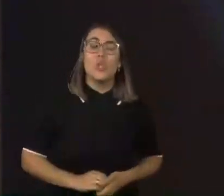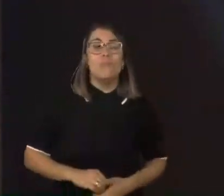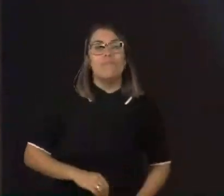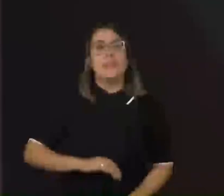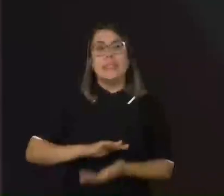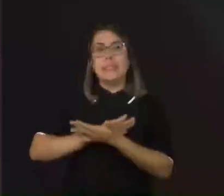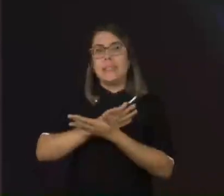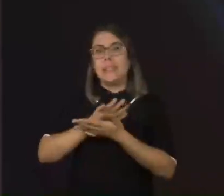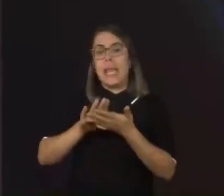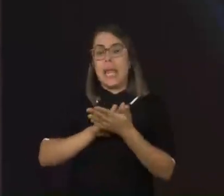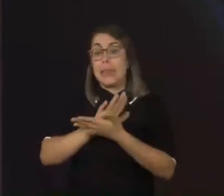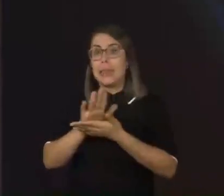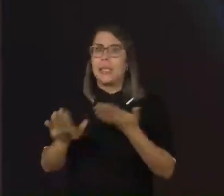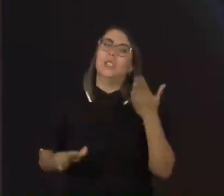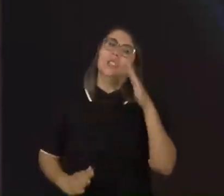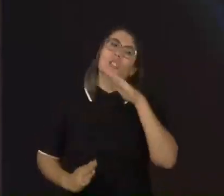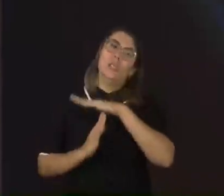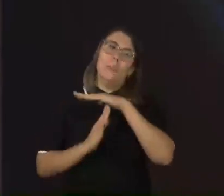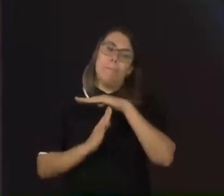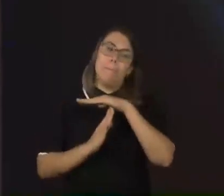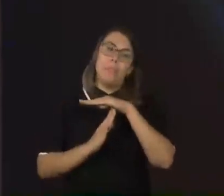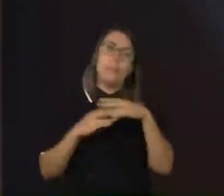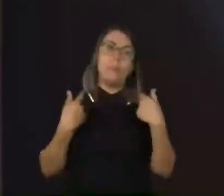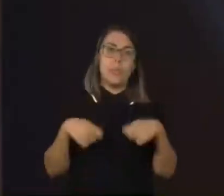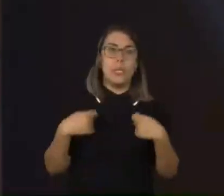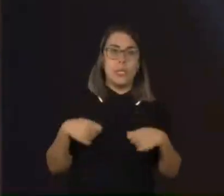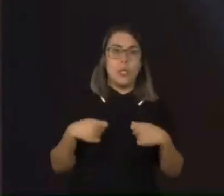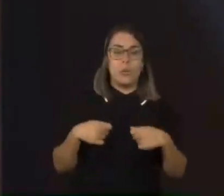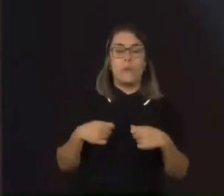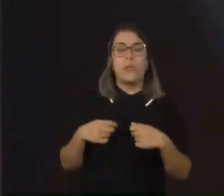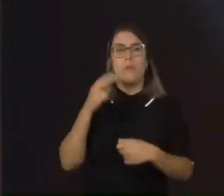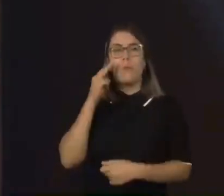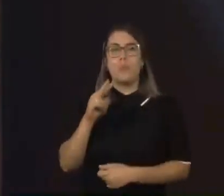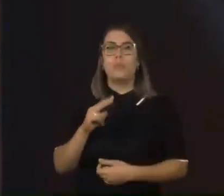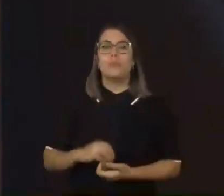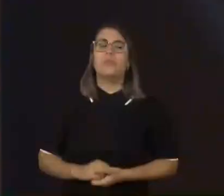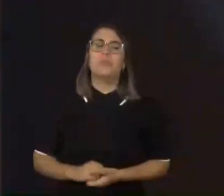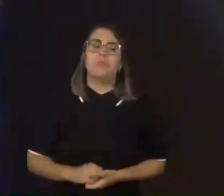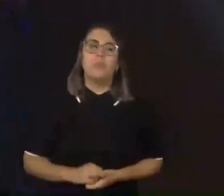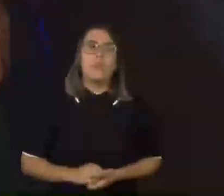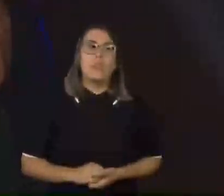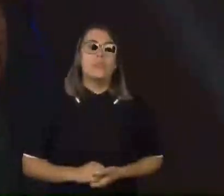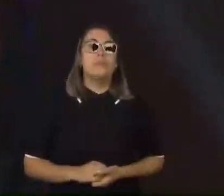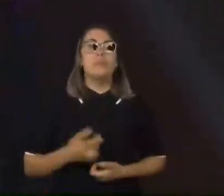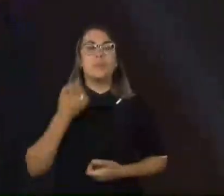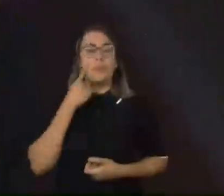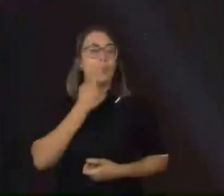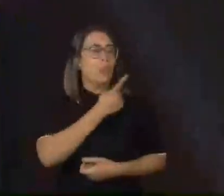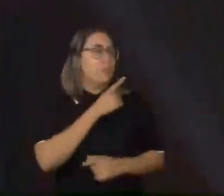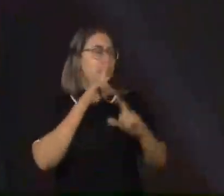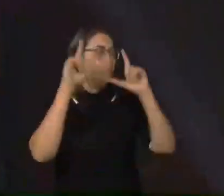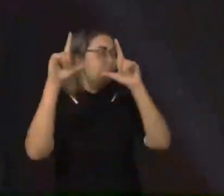impor limites. A gente sempre tem que estar no rastro do potencial. Tá bom? Aqui as duas figuras.